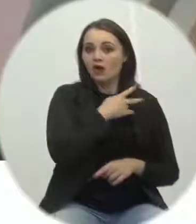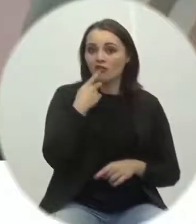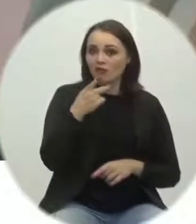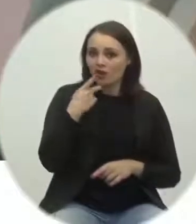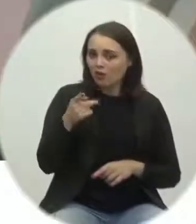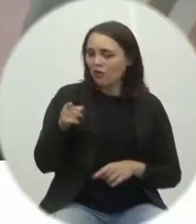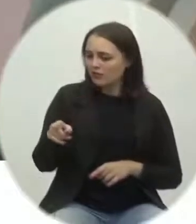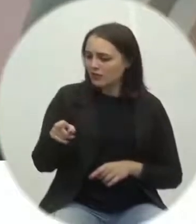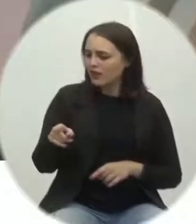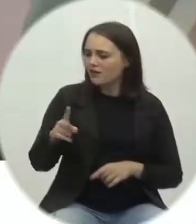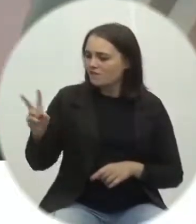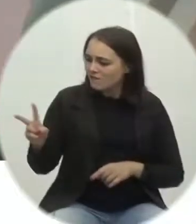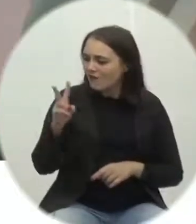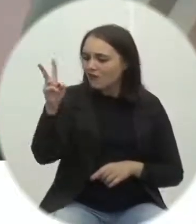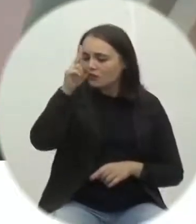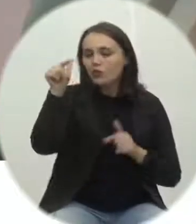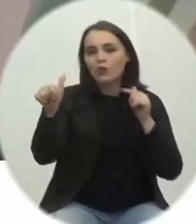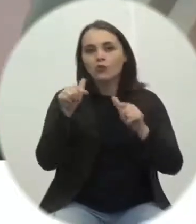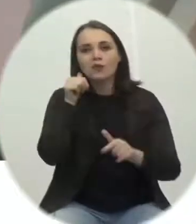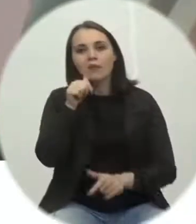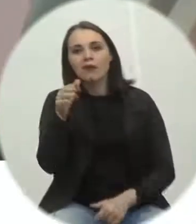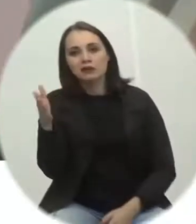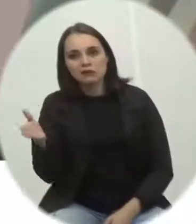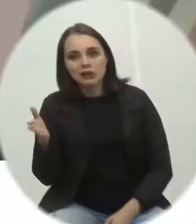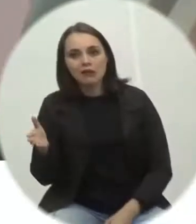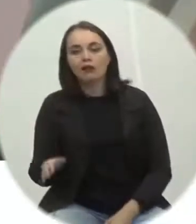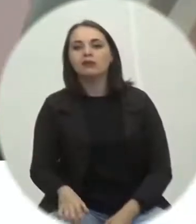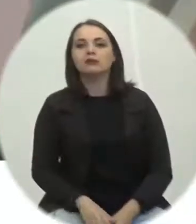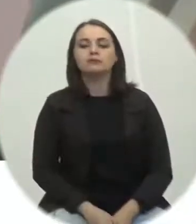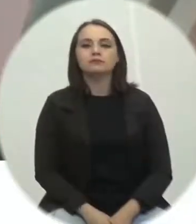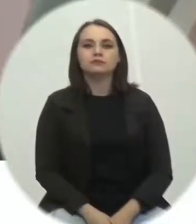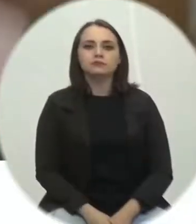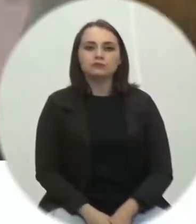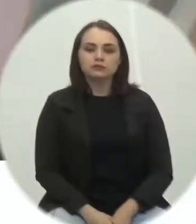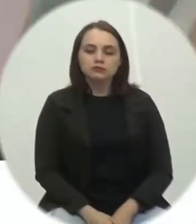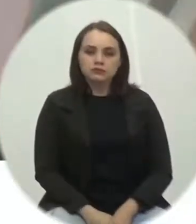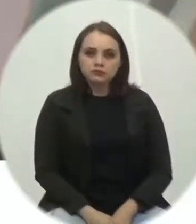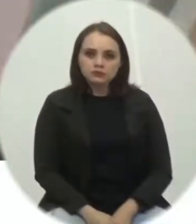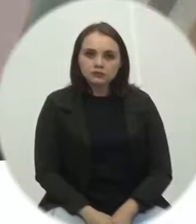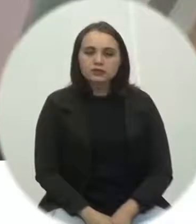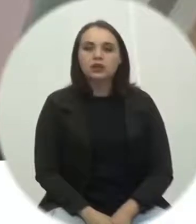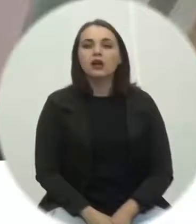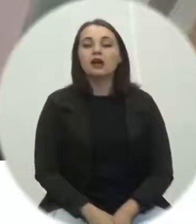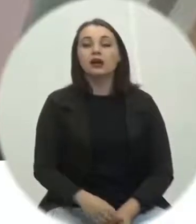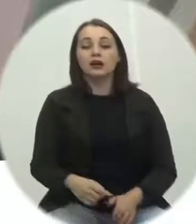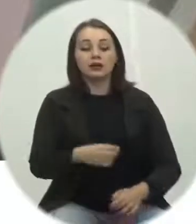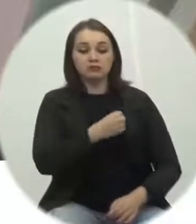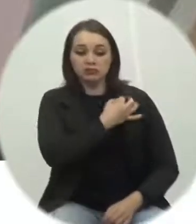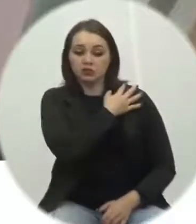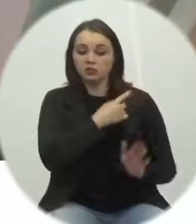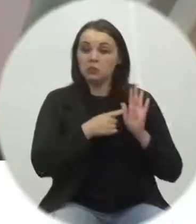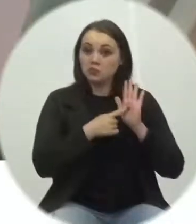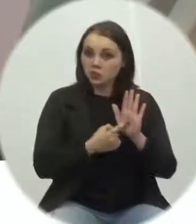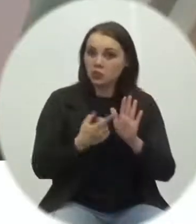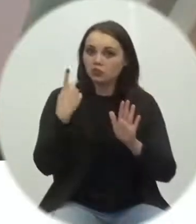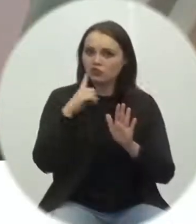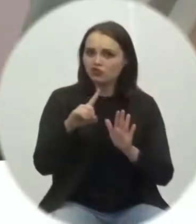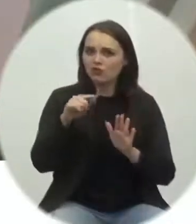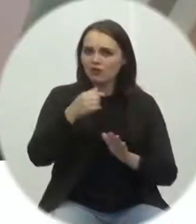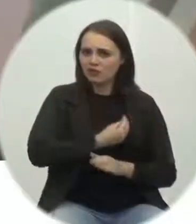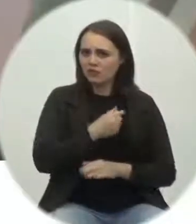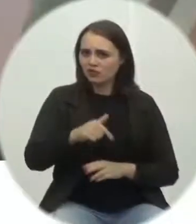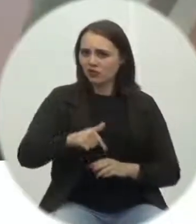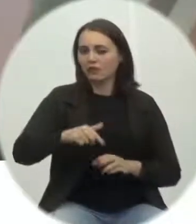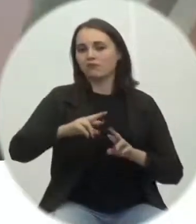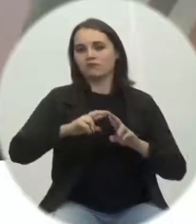esteve transferindo praticamente um cargo, contando o seu trabalho, então eu gostaria de